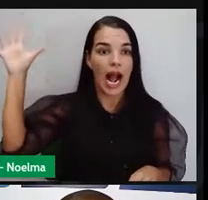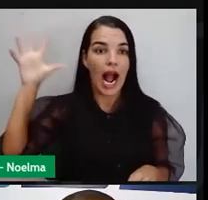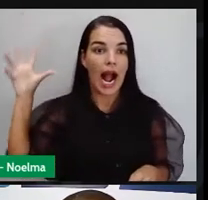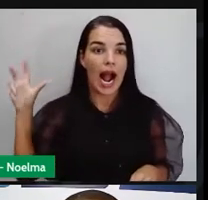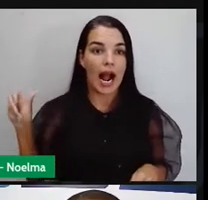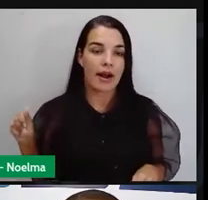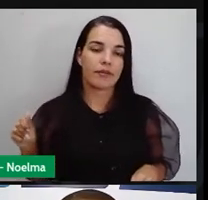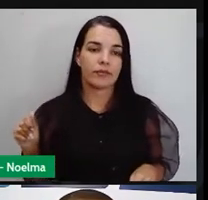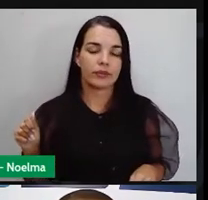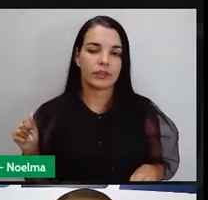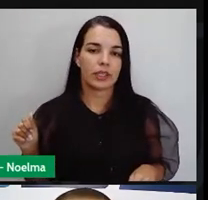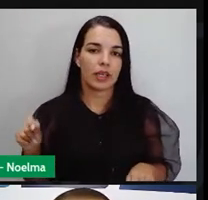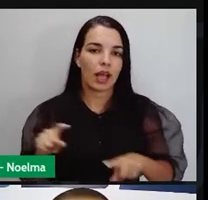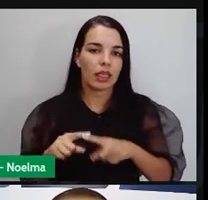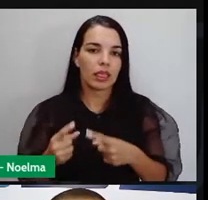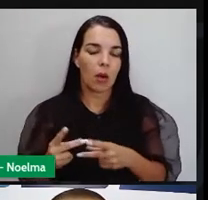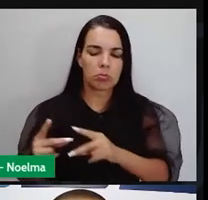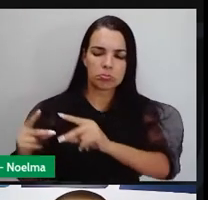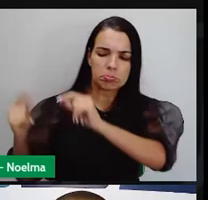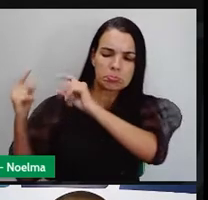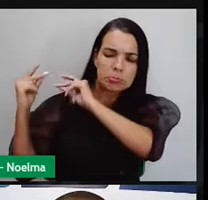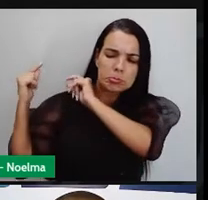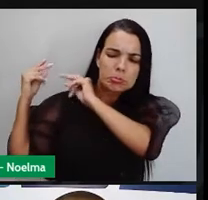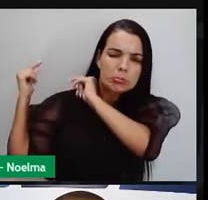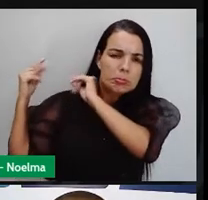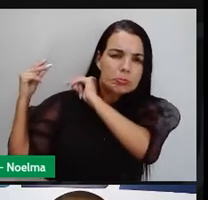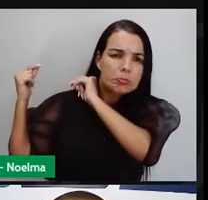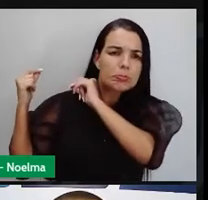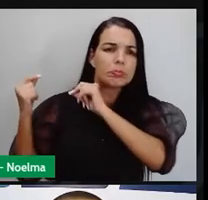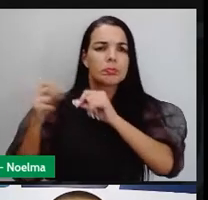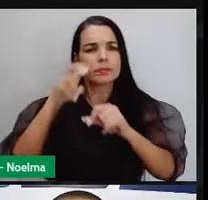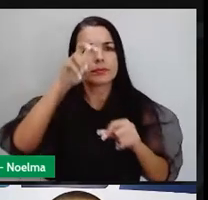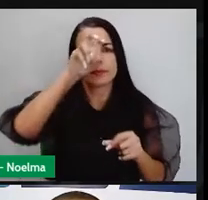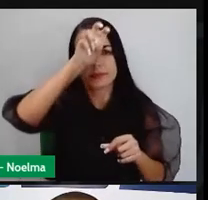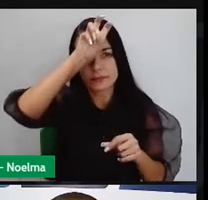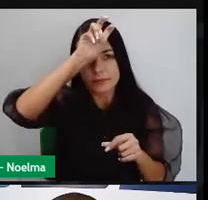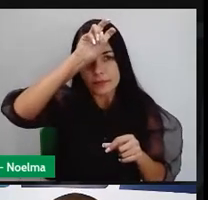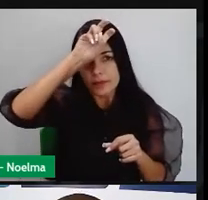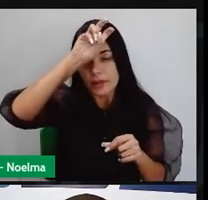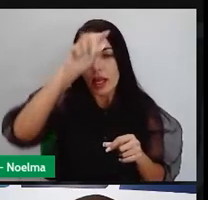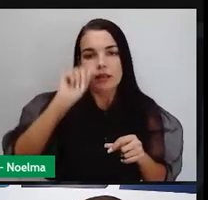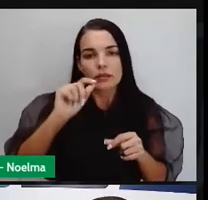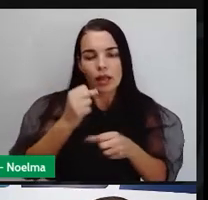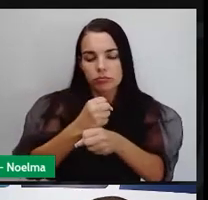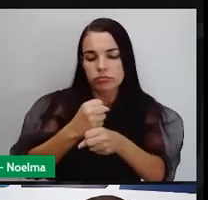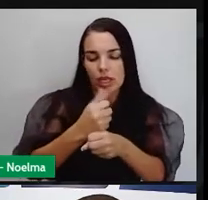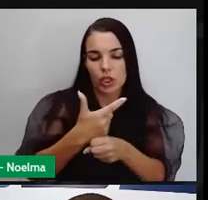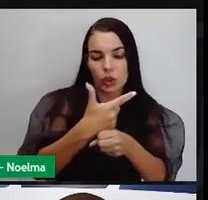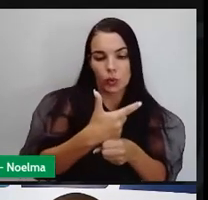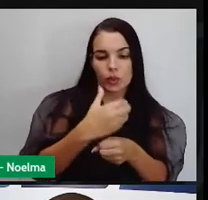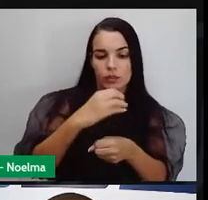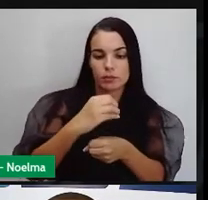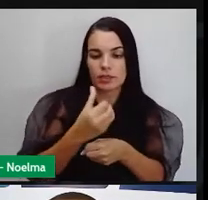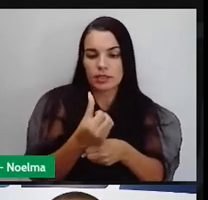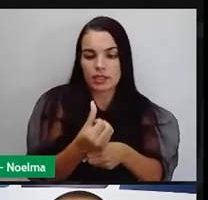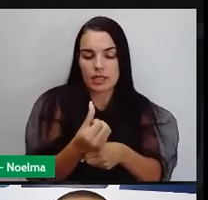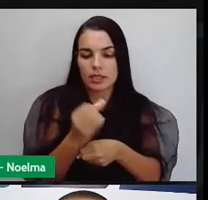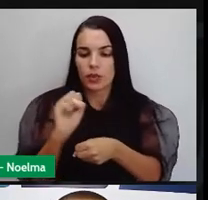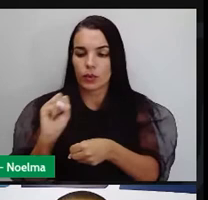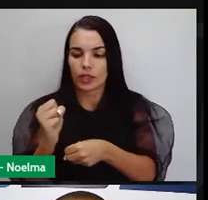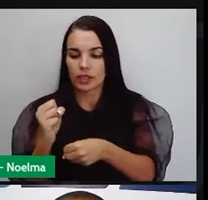nessa fase antiga do Egito, ela vai durar entre 2686